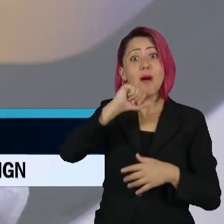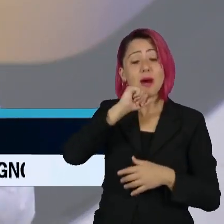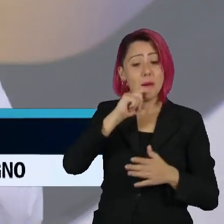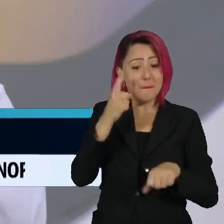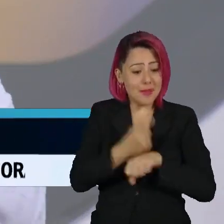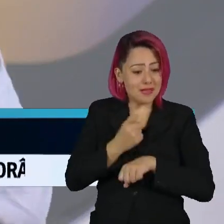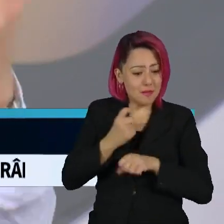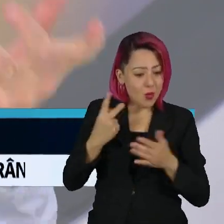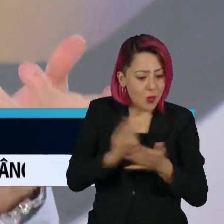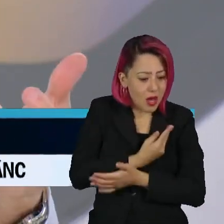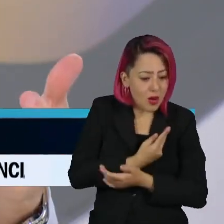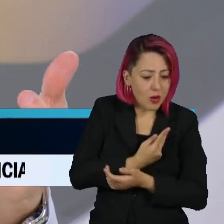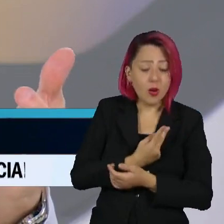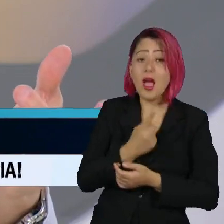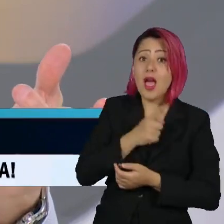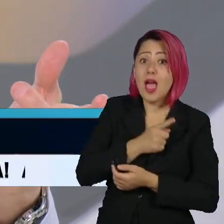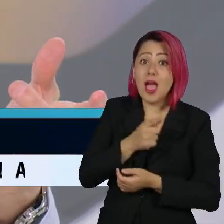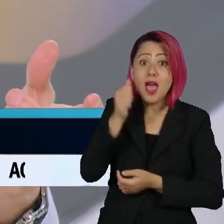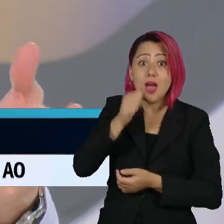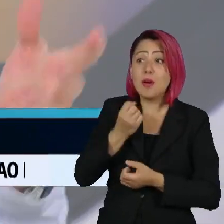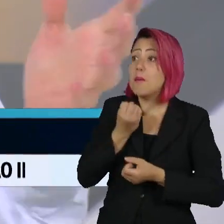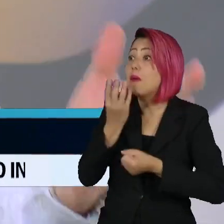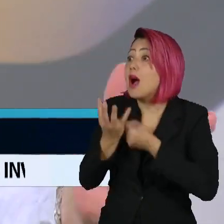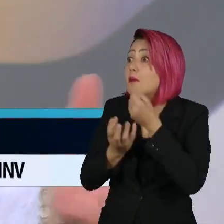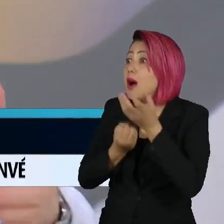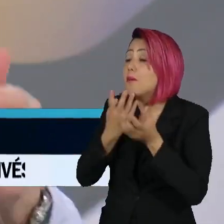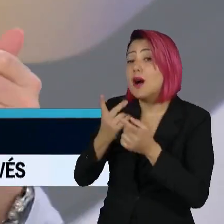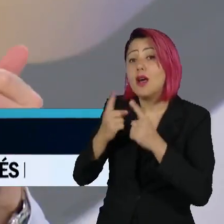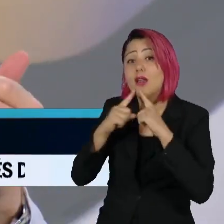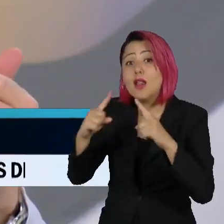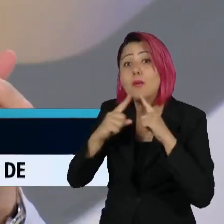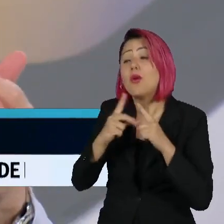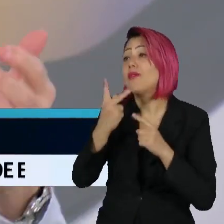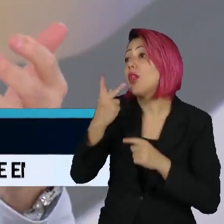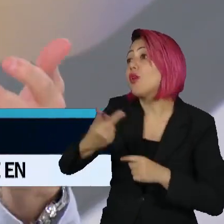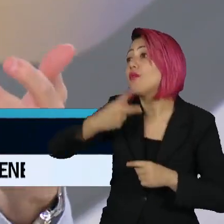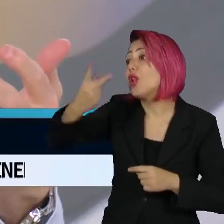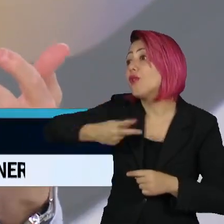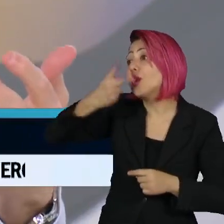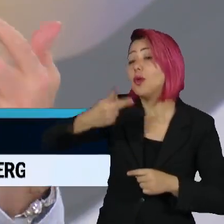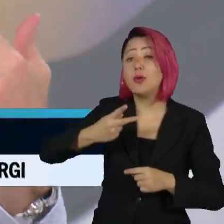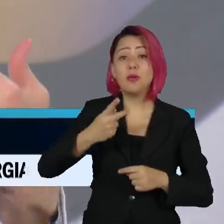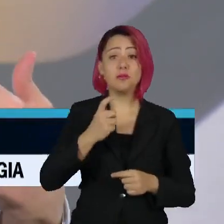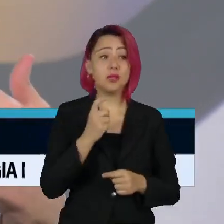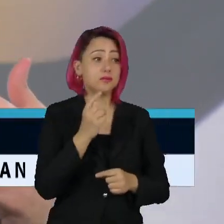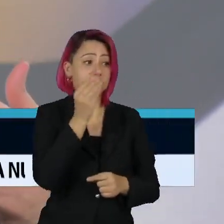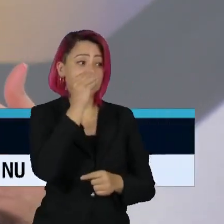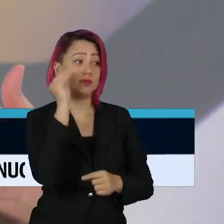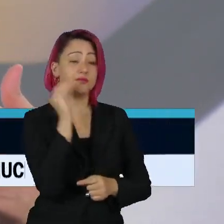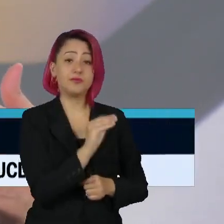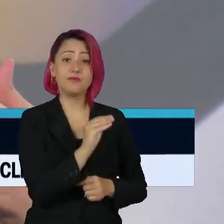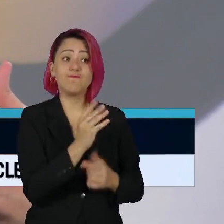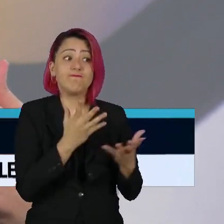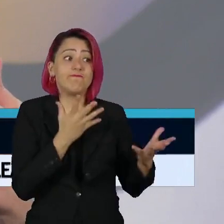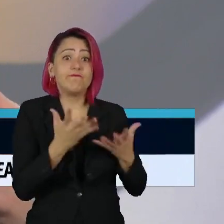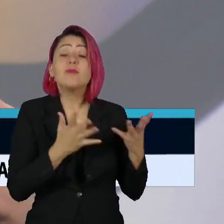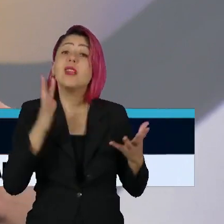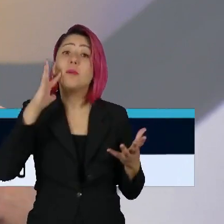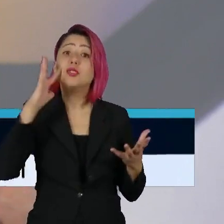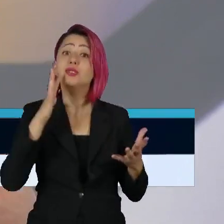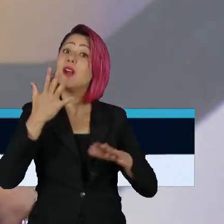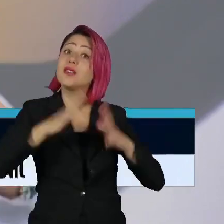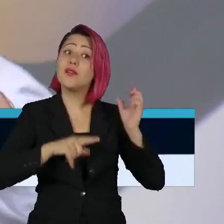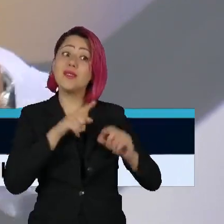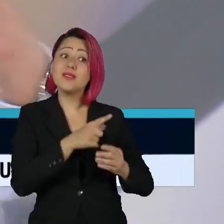Ela falou, não me escutaram. Se tivessem escutado, talvez esse drama desse filho fosse um